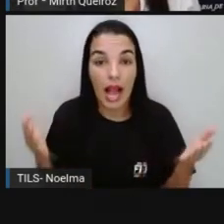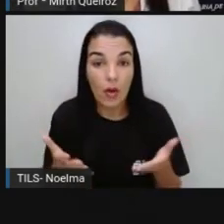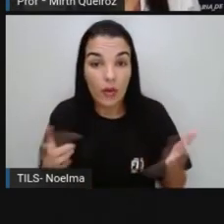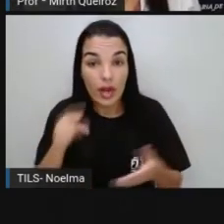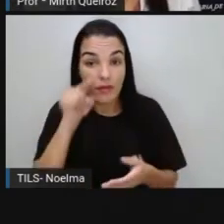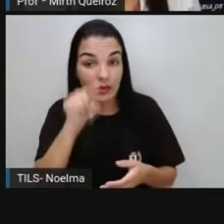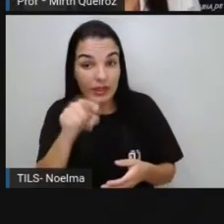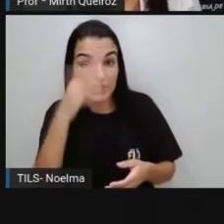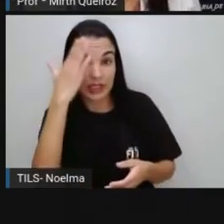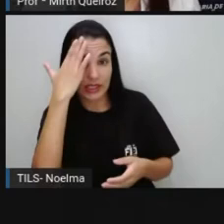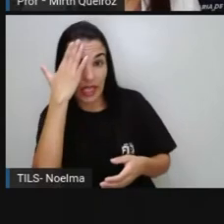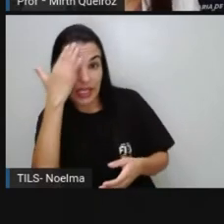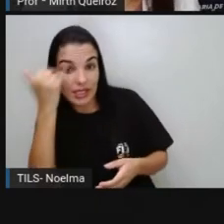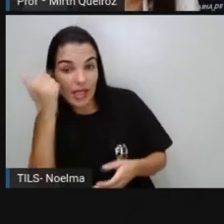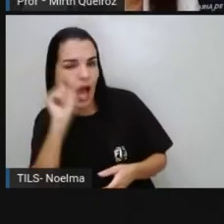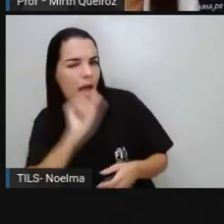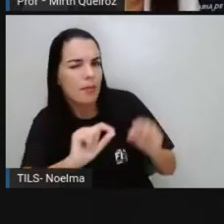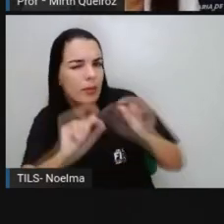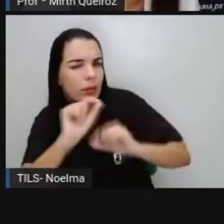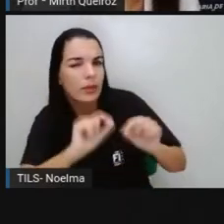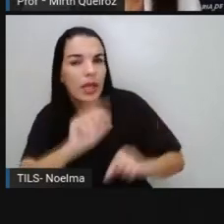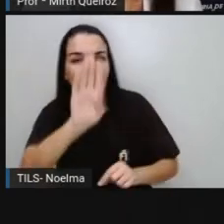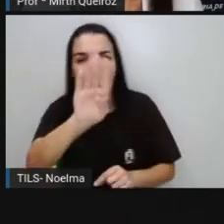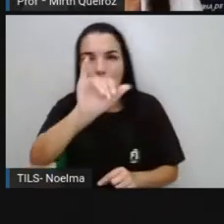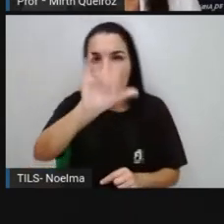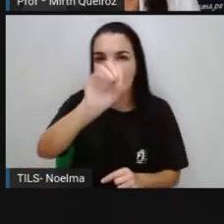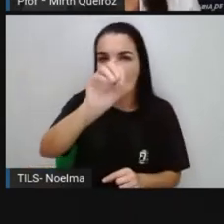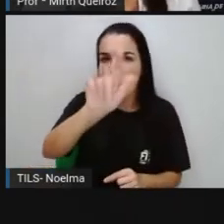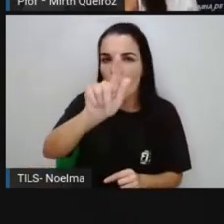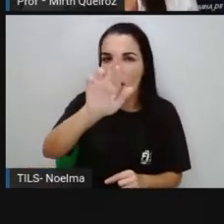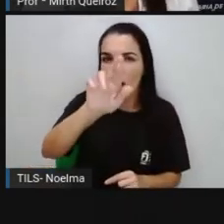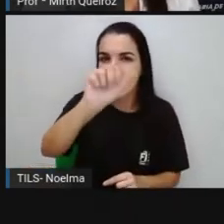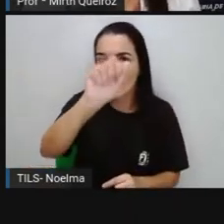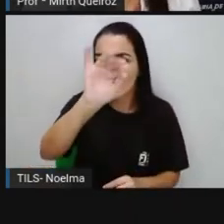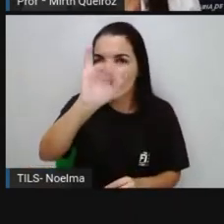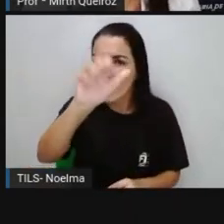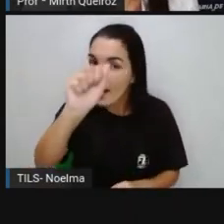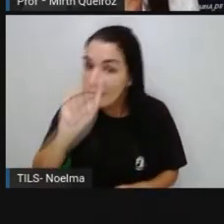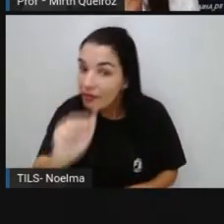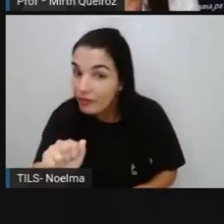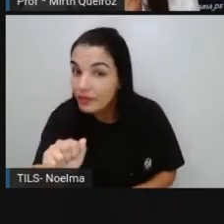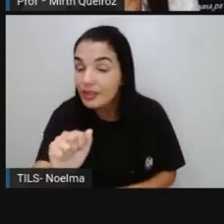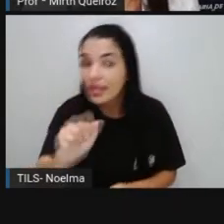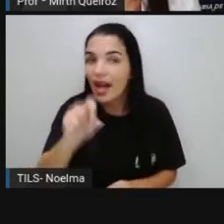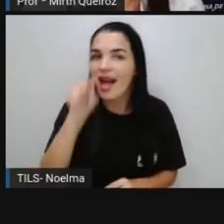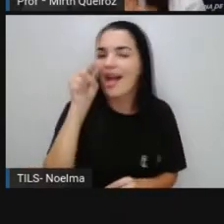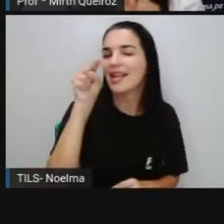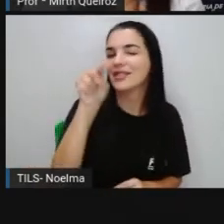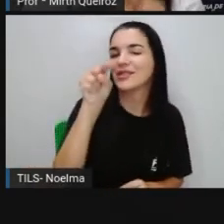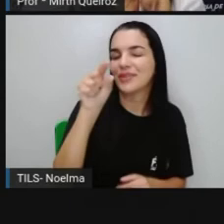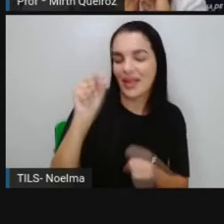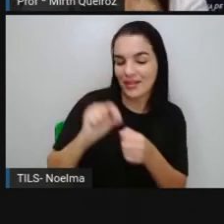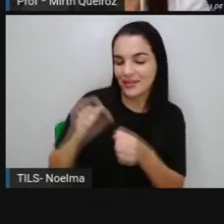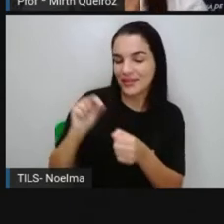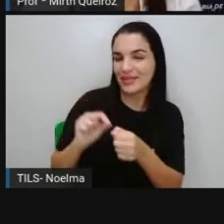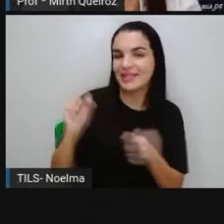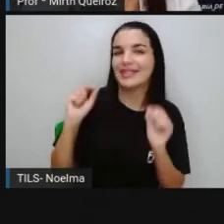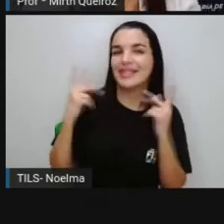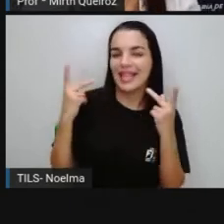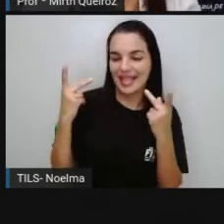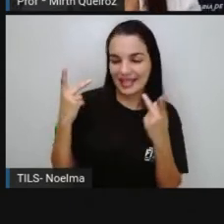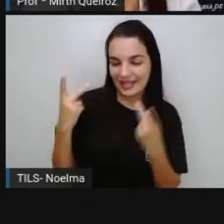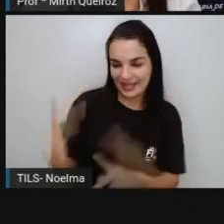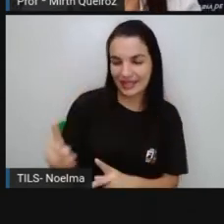Agora que você já sabe o que que é uma biografia, é a sua vez de